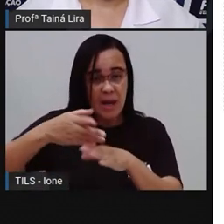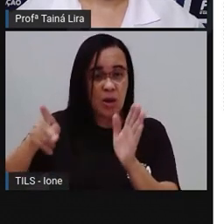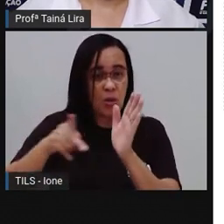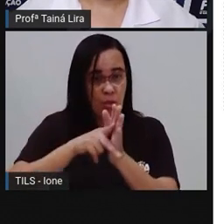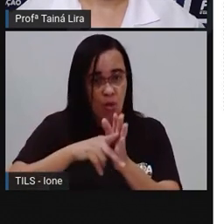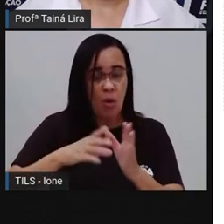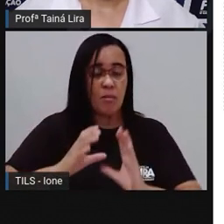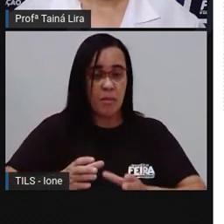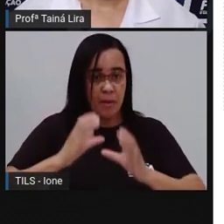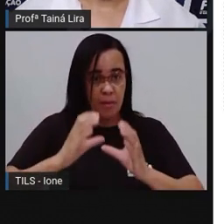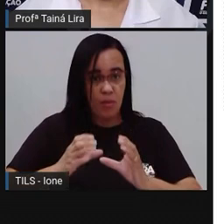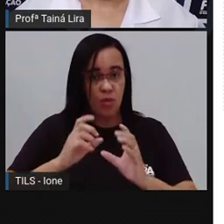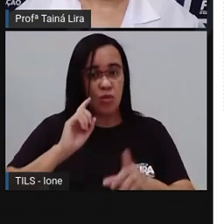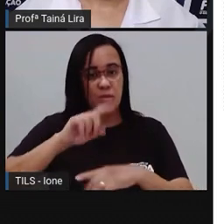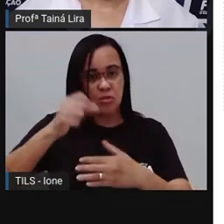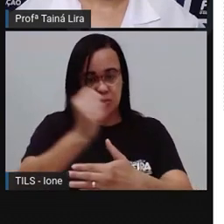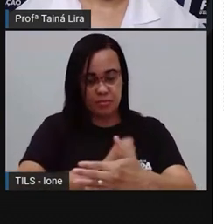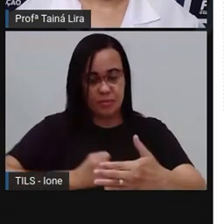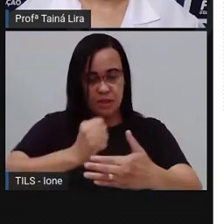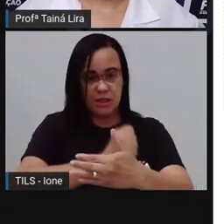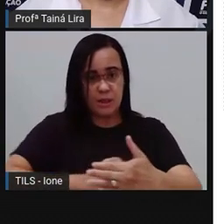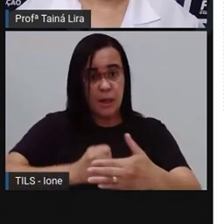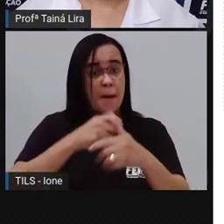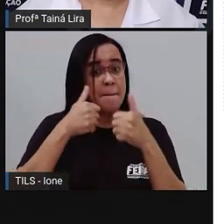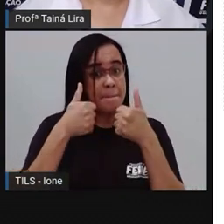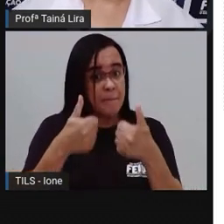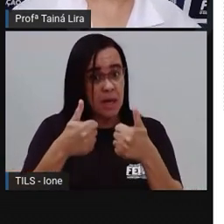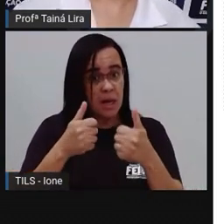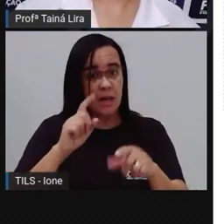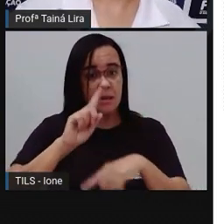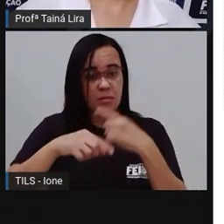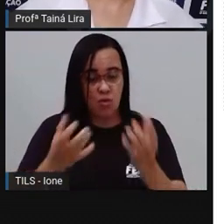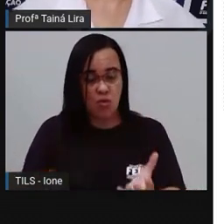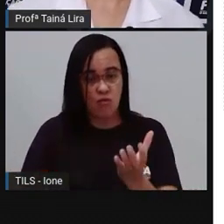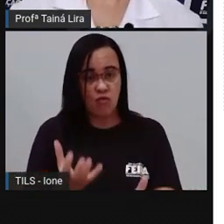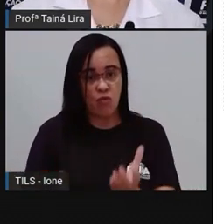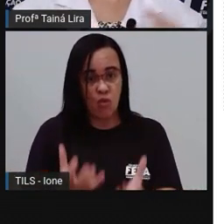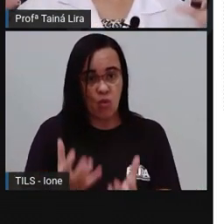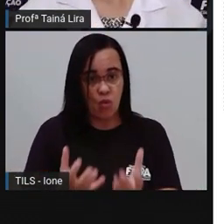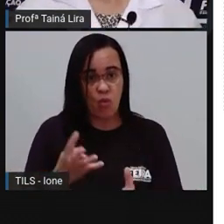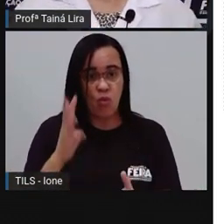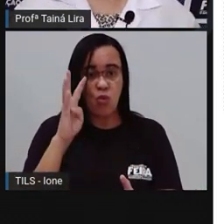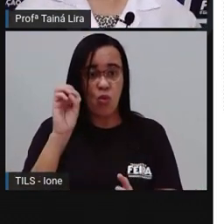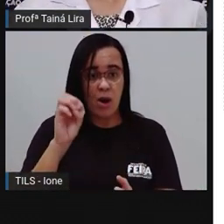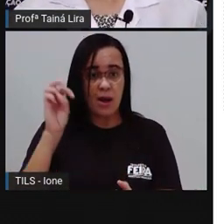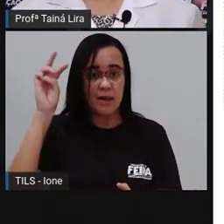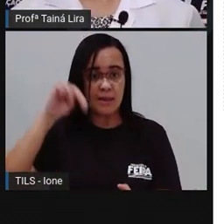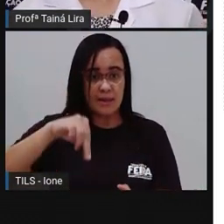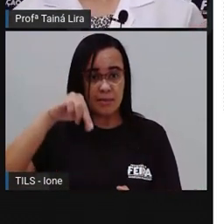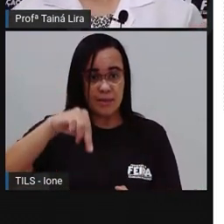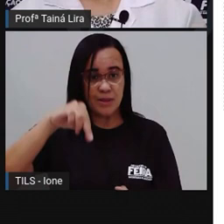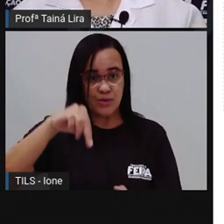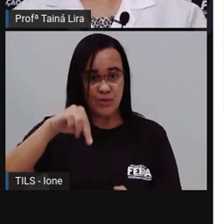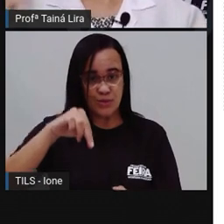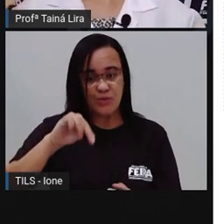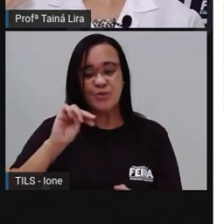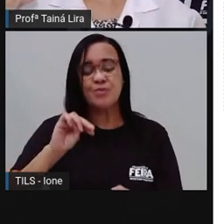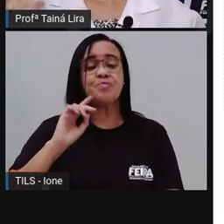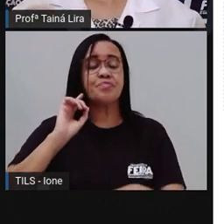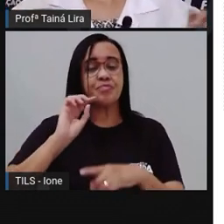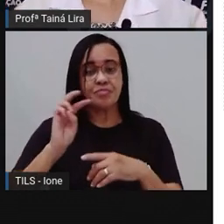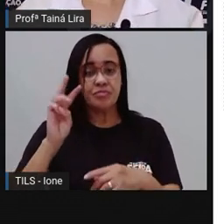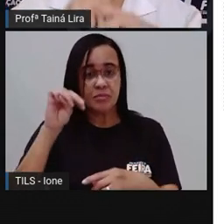pré-aquecido por uns 40 minutos ou até dourar. E aí, no final, quem